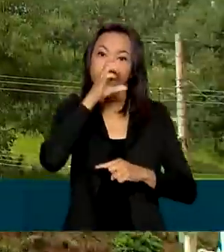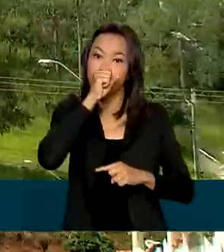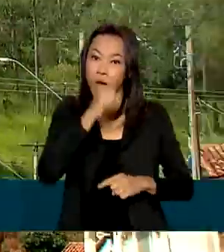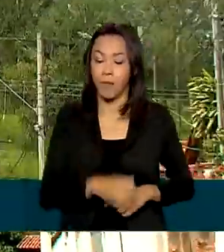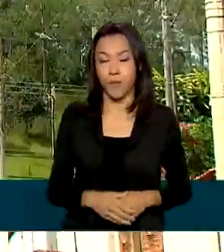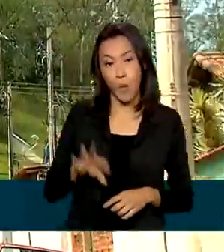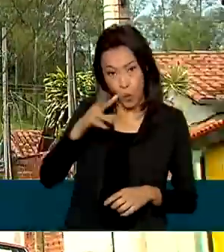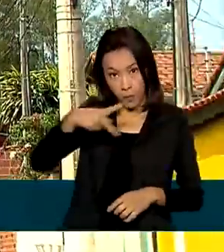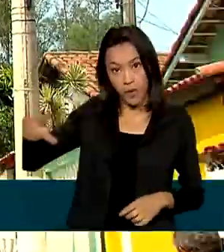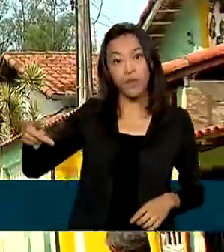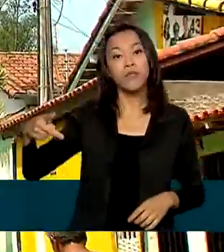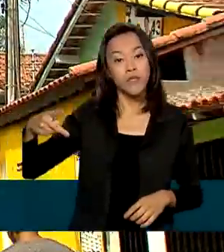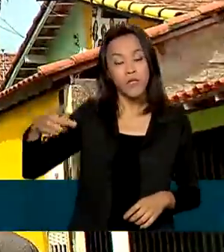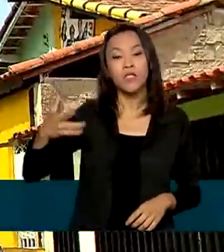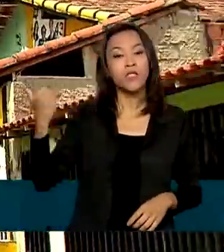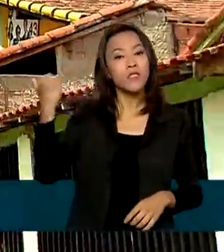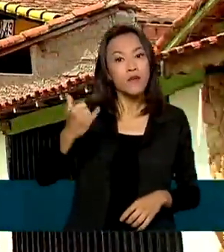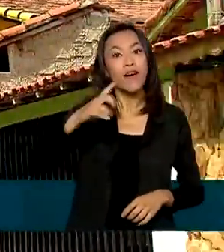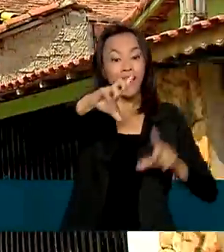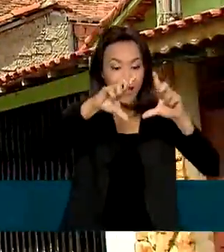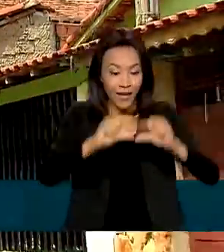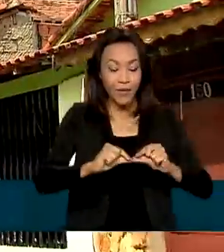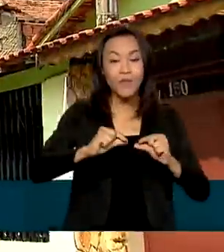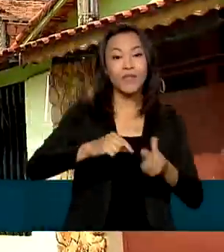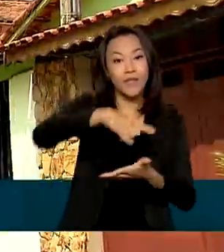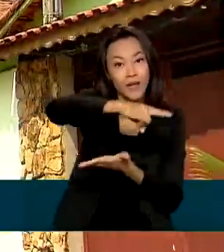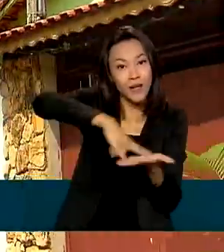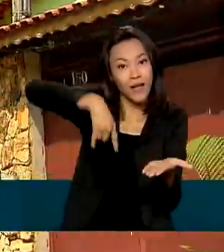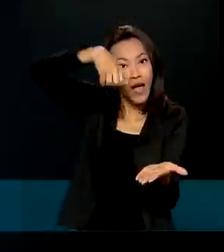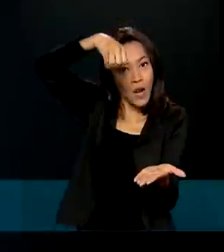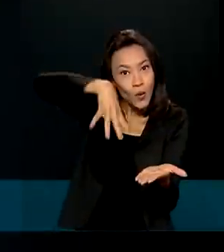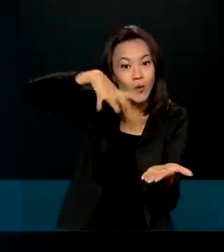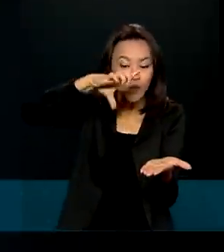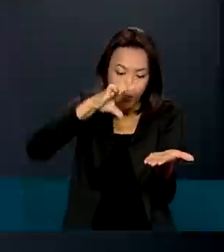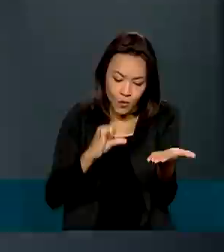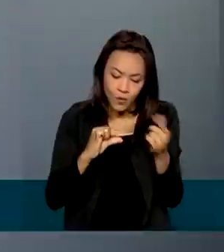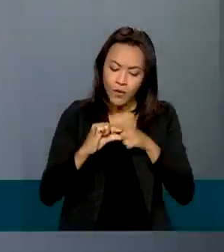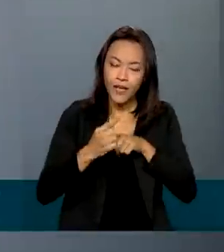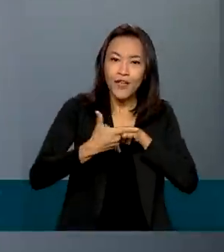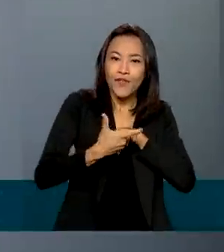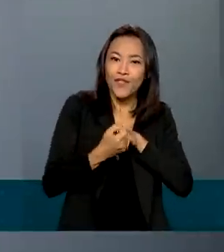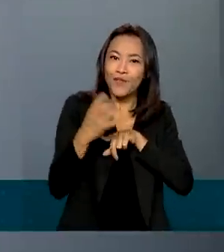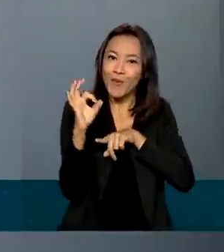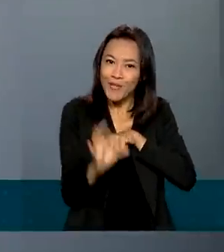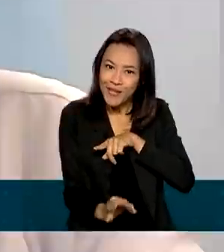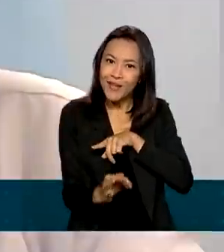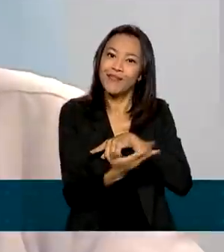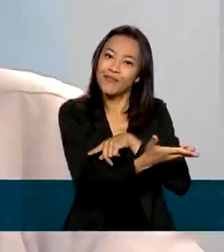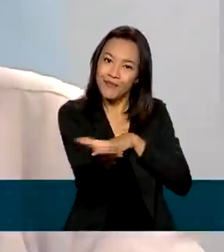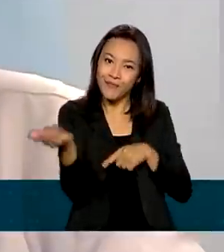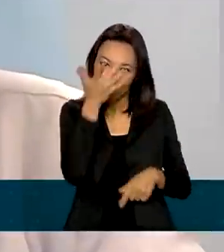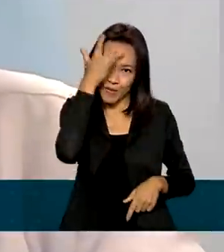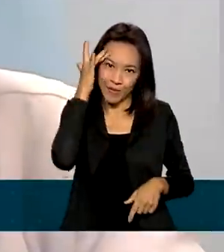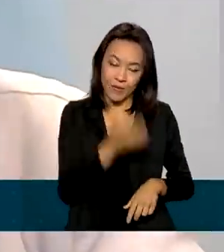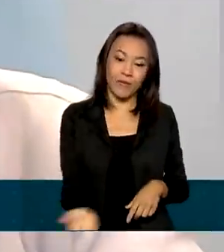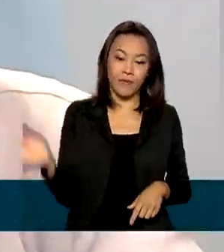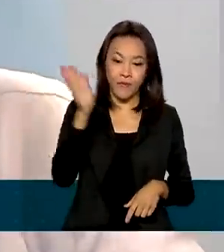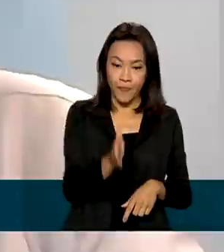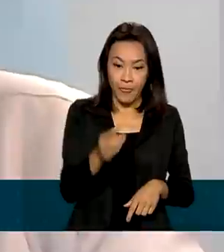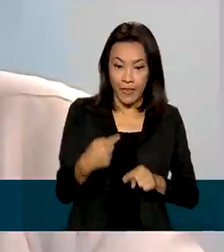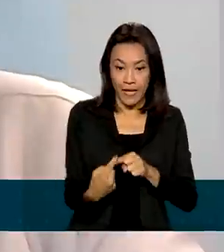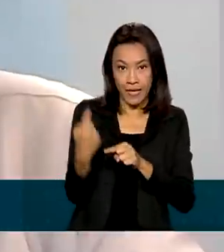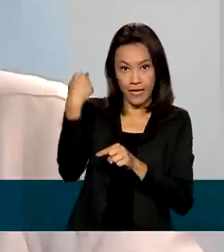a decisão vai reduzir a conta de luz em torno de 20% para os consumidores. E nessa segunda,